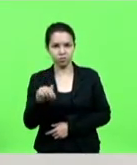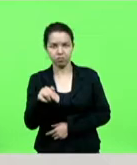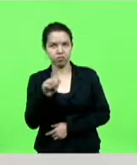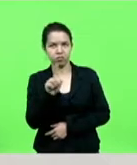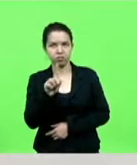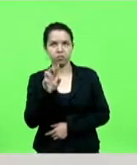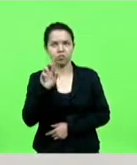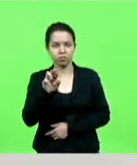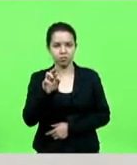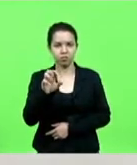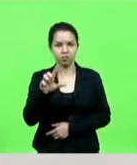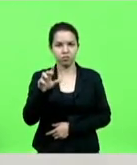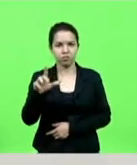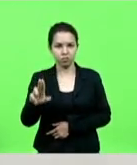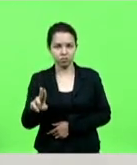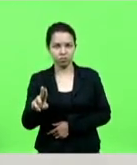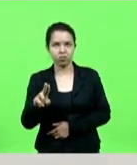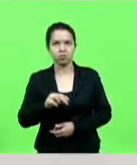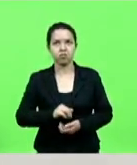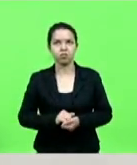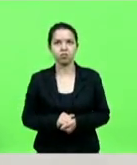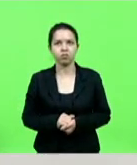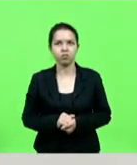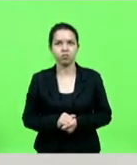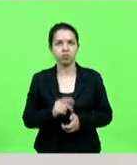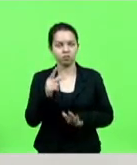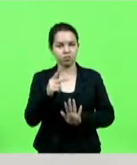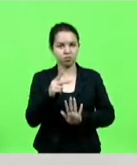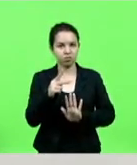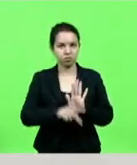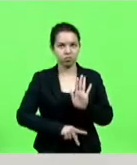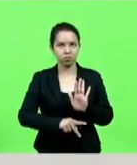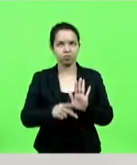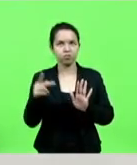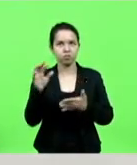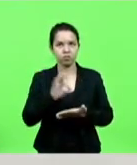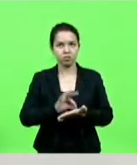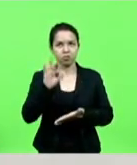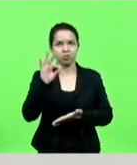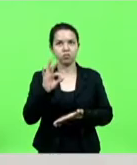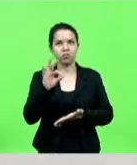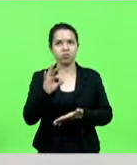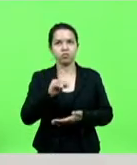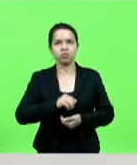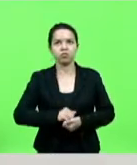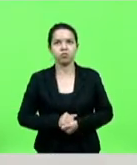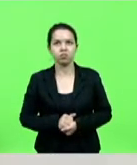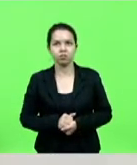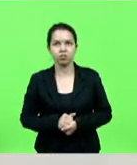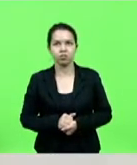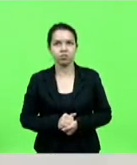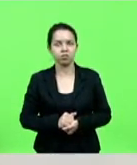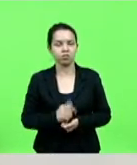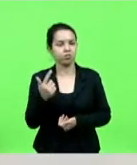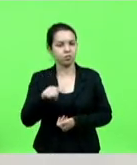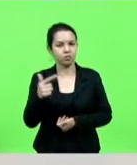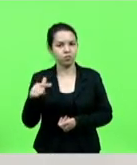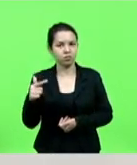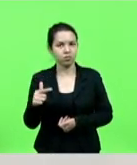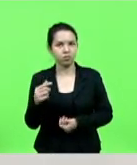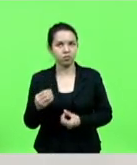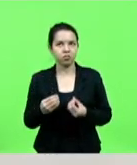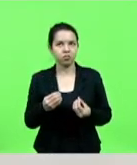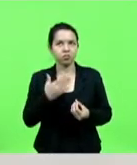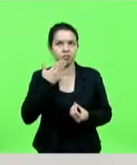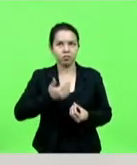que, no seu projeto, destaca, e foi destaque ontem na Folha de São Paulo, que não existe forma melhor